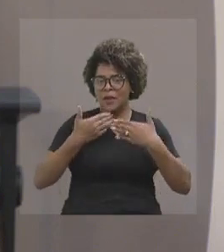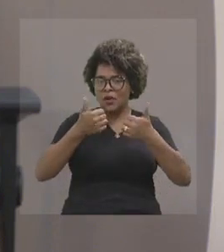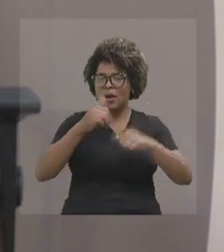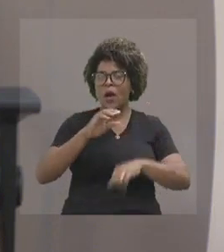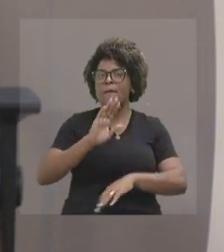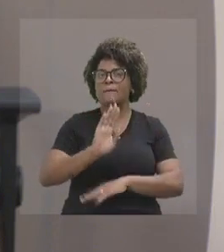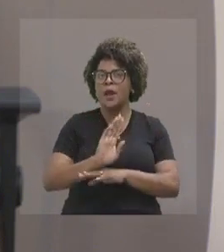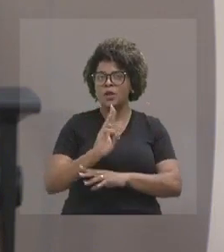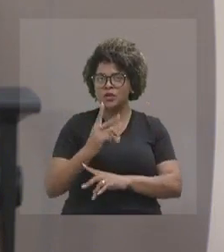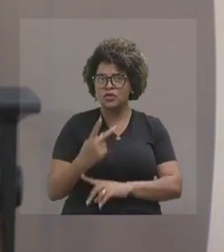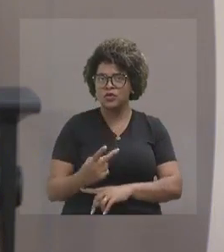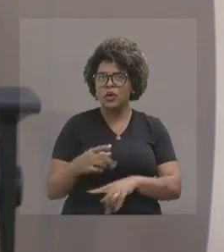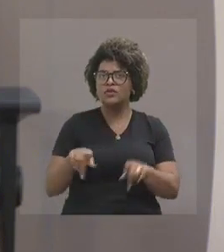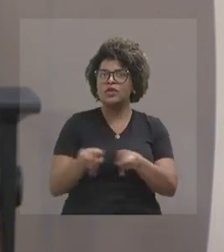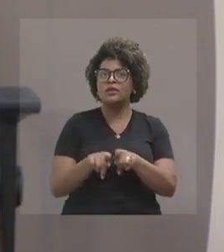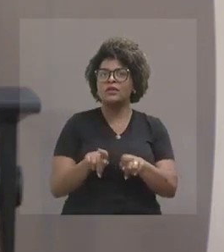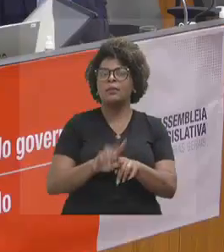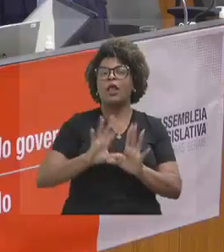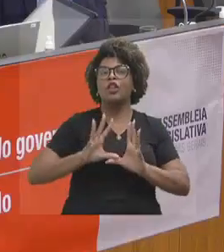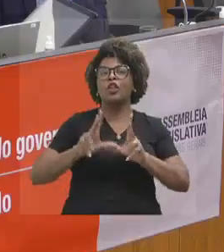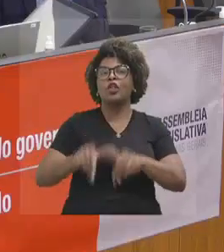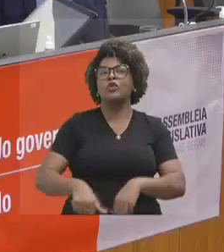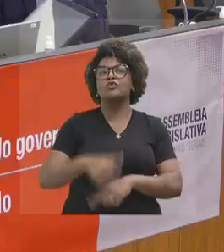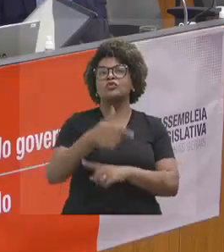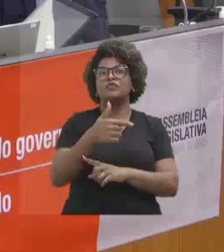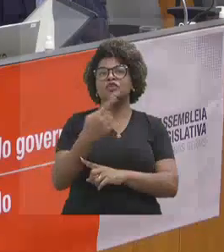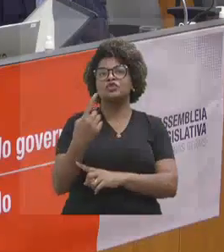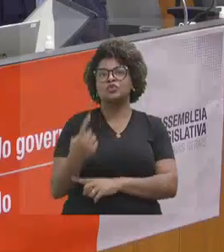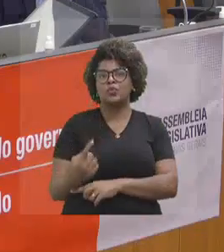os 21 milhões de mineiros. É isso.